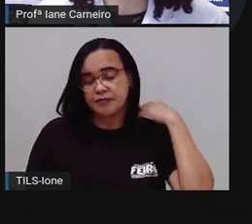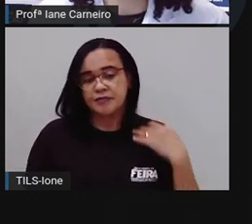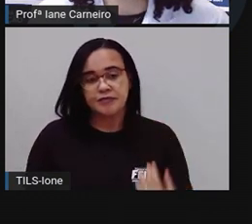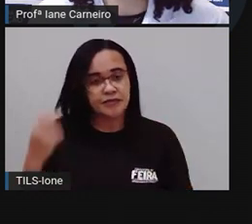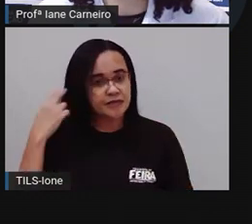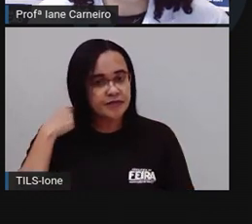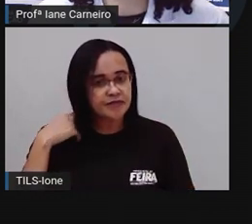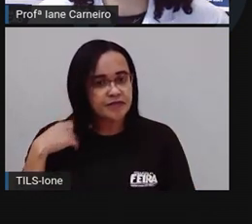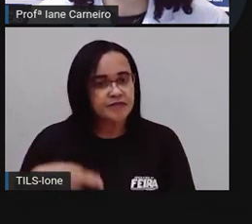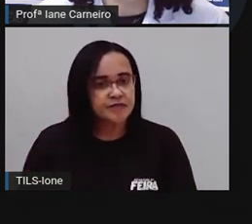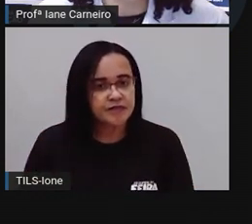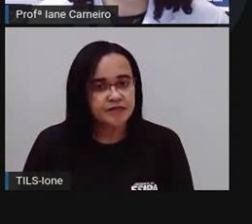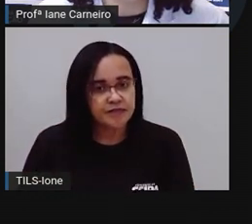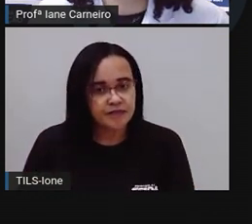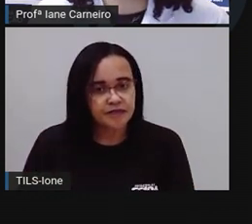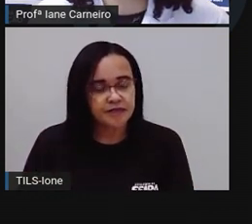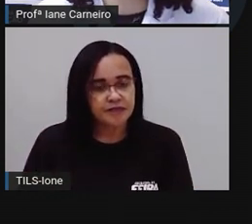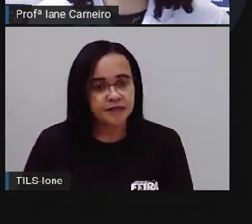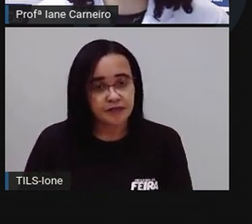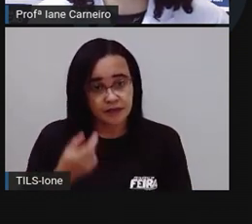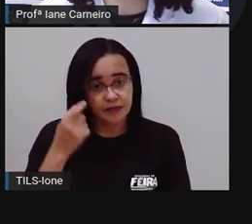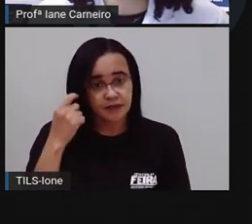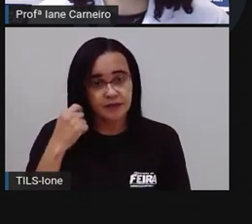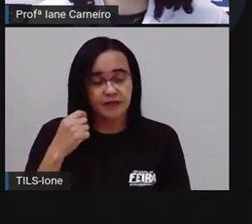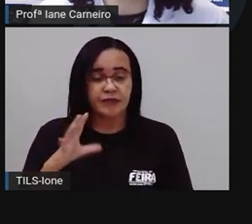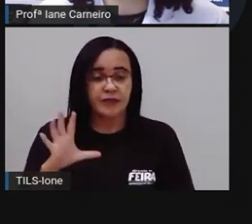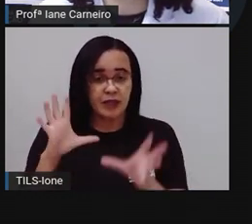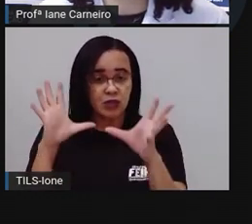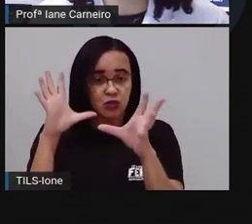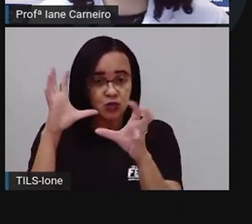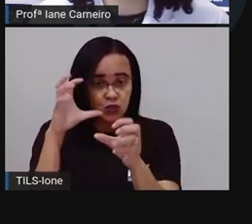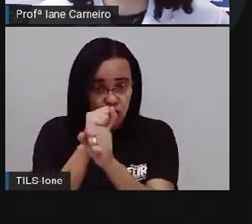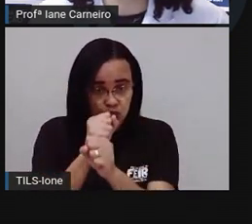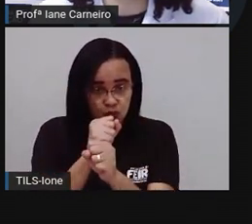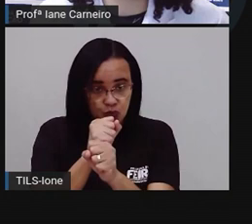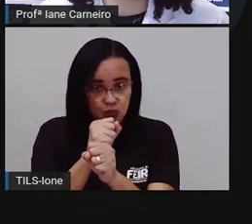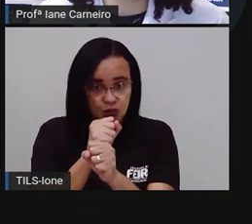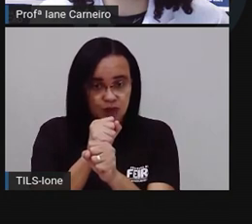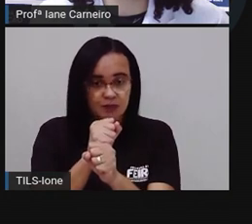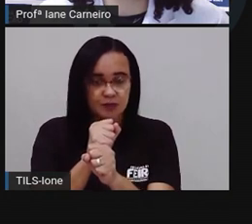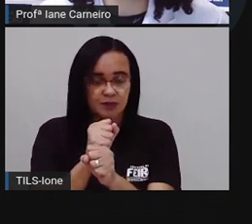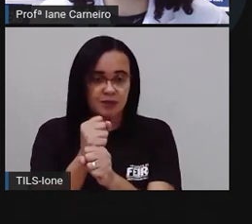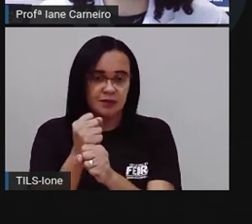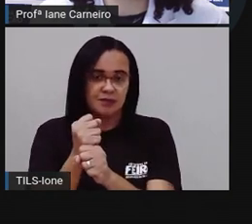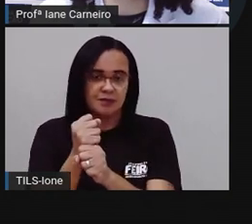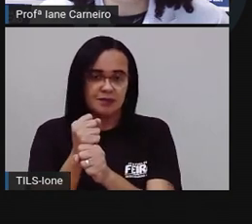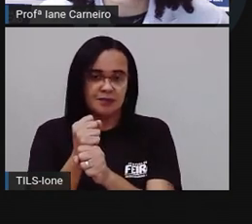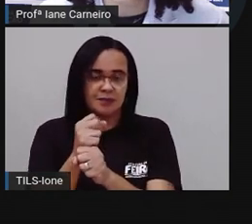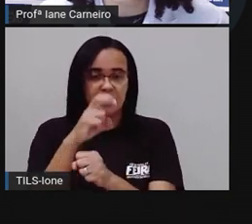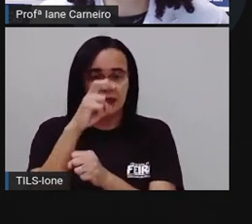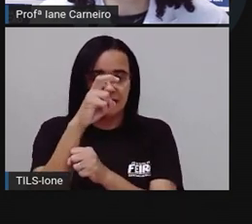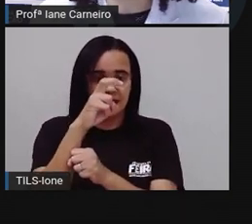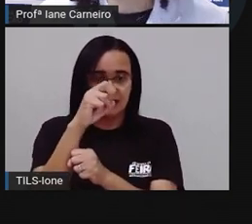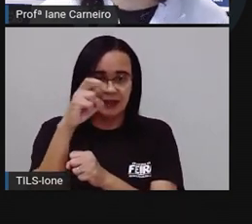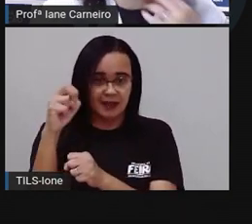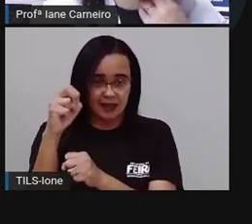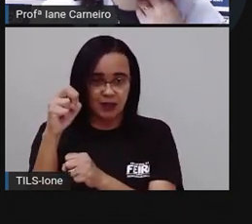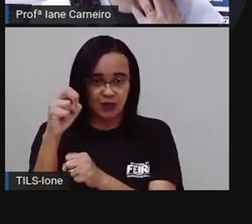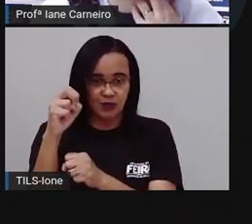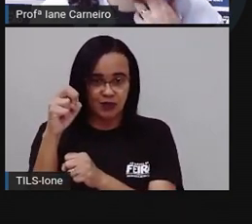duas metades, opa, se eu juntar essas duas metades aqui, de duas ML, né?